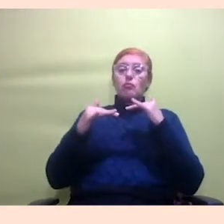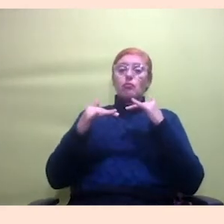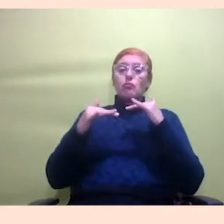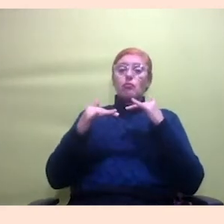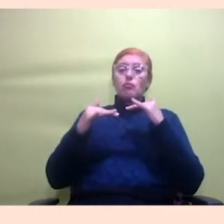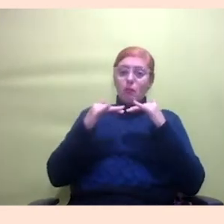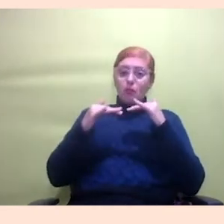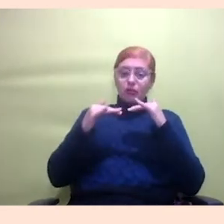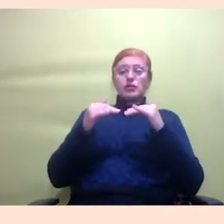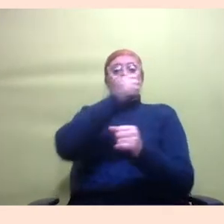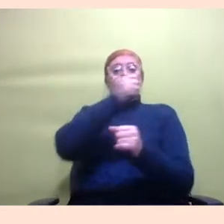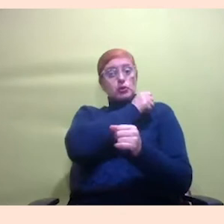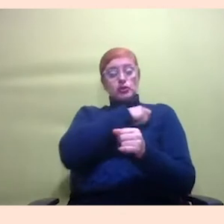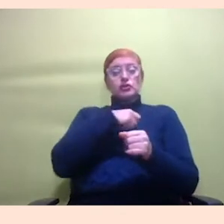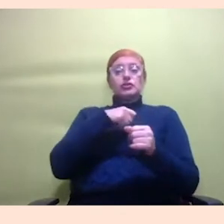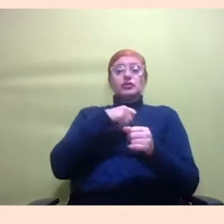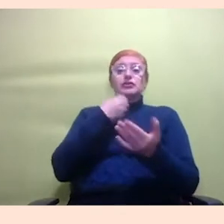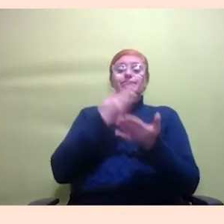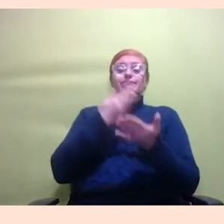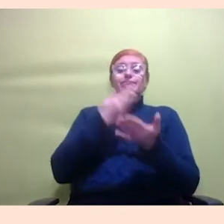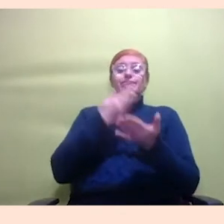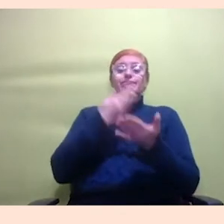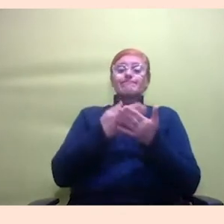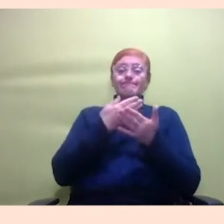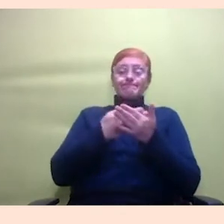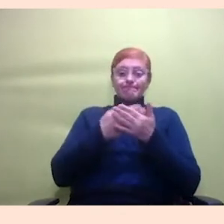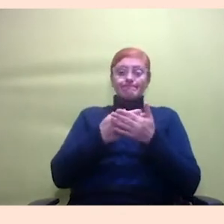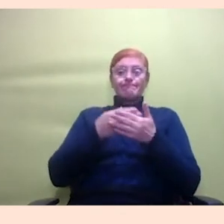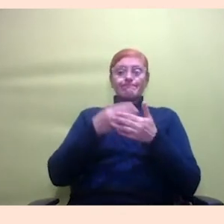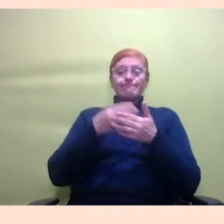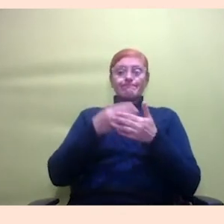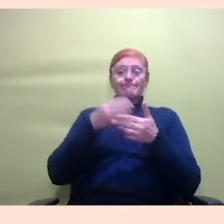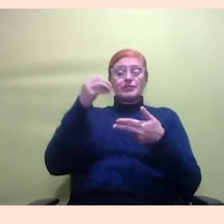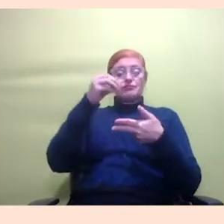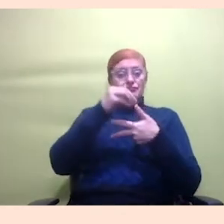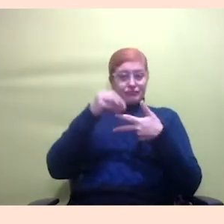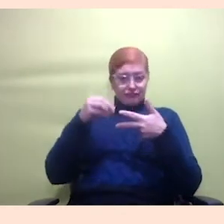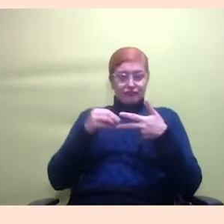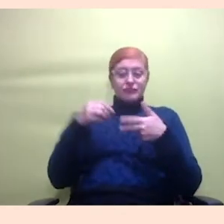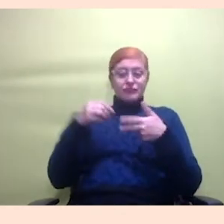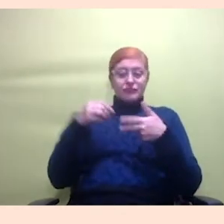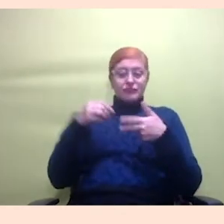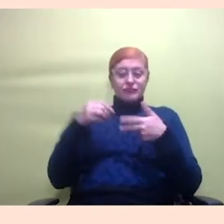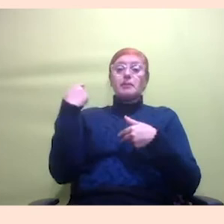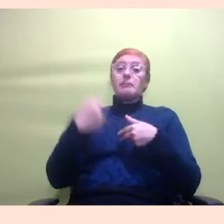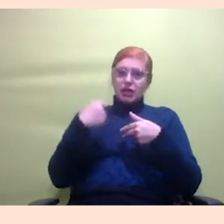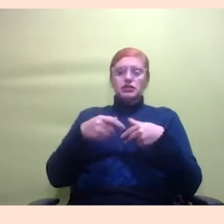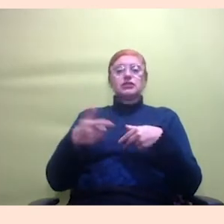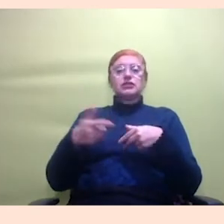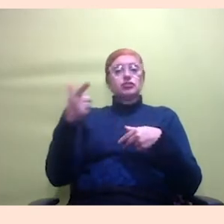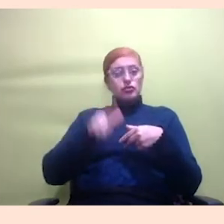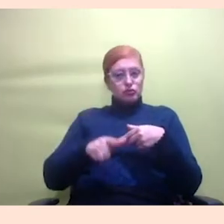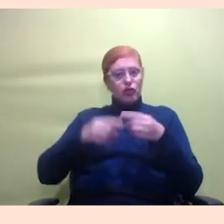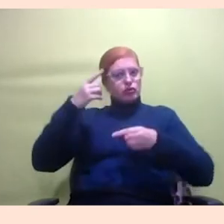preparatório eu acho que é um debate a gente precisa retomar o debate de que internet é um direito internet